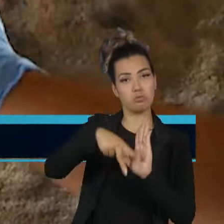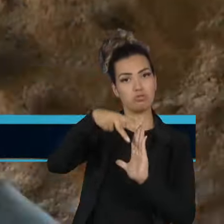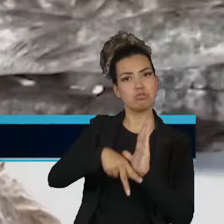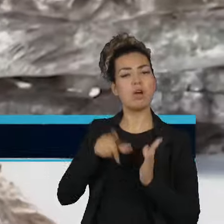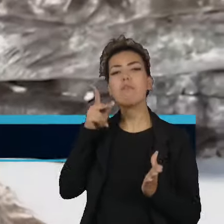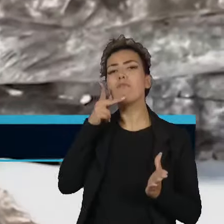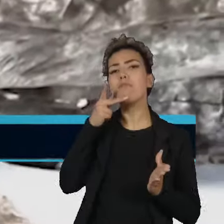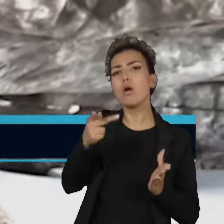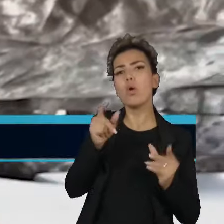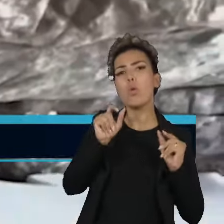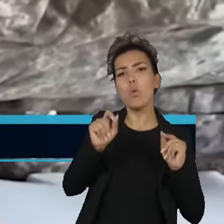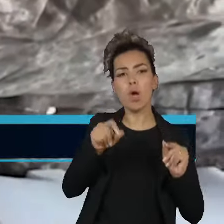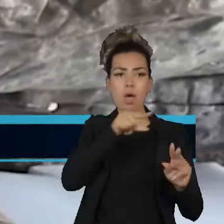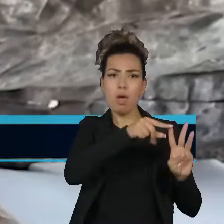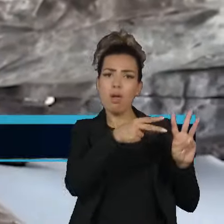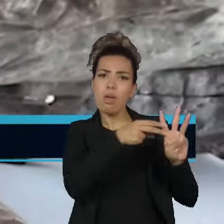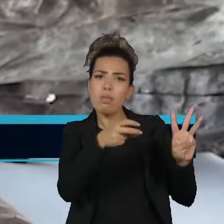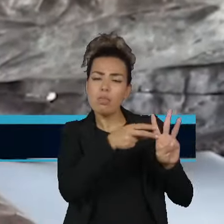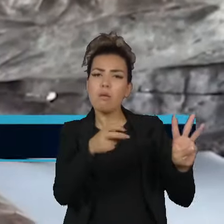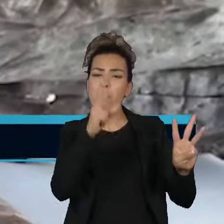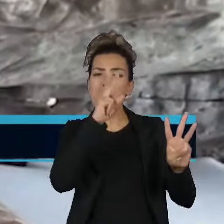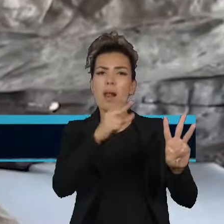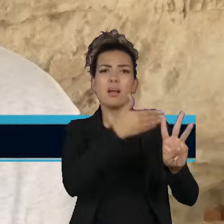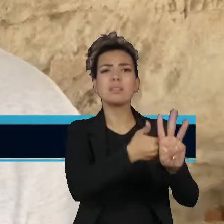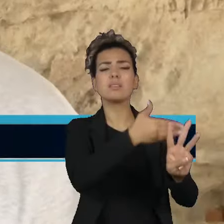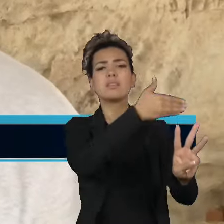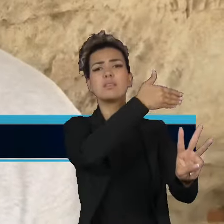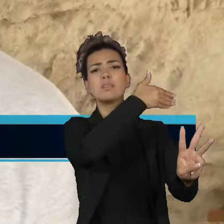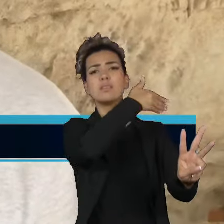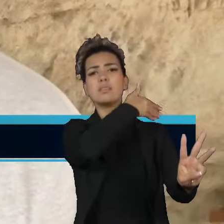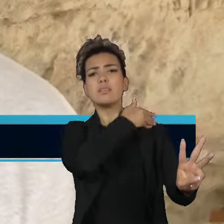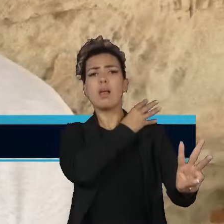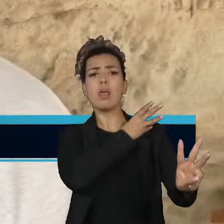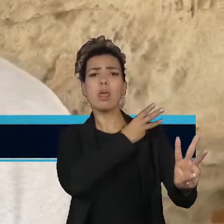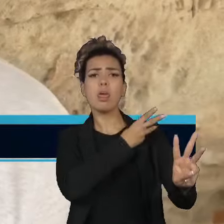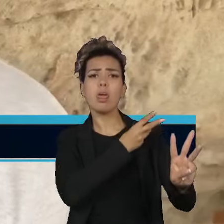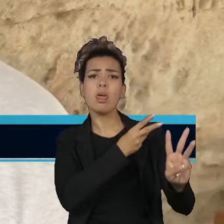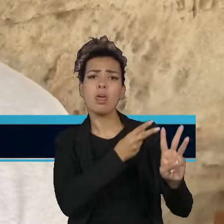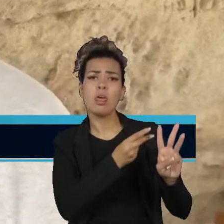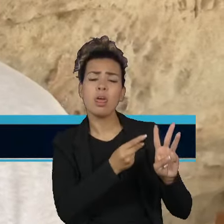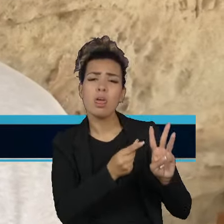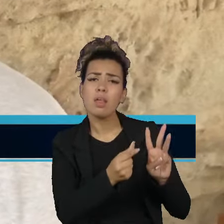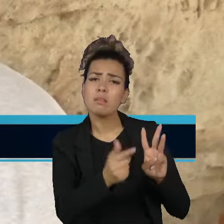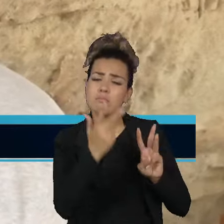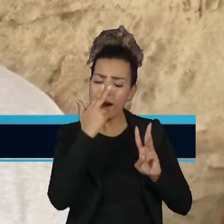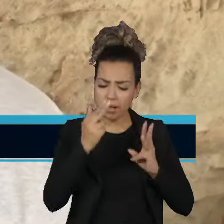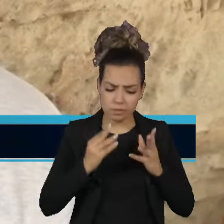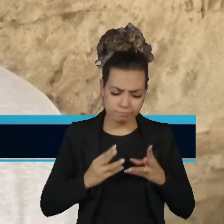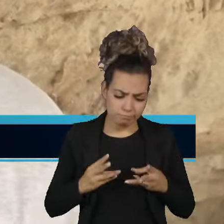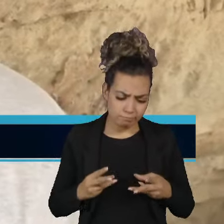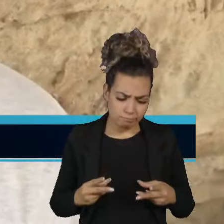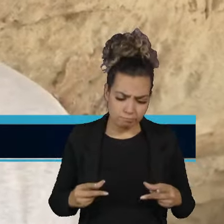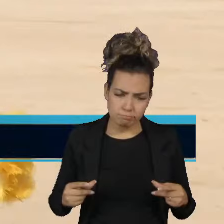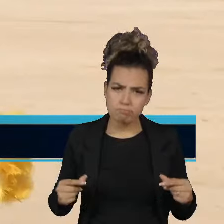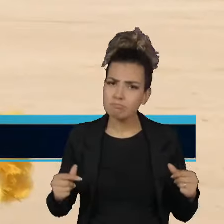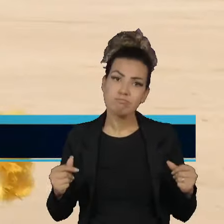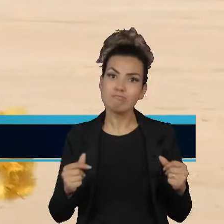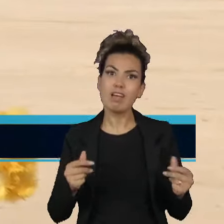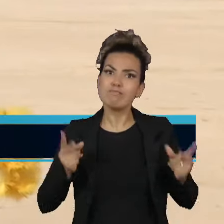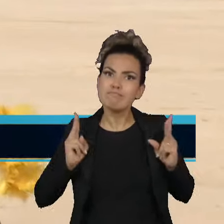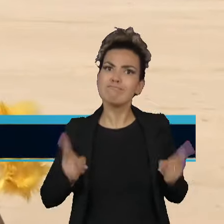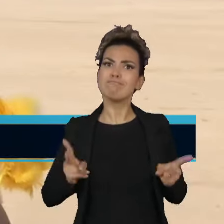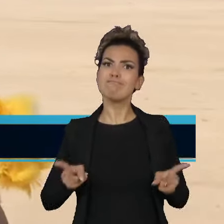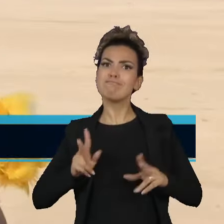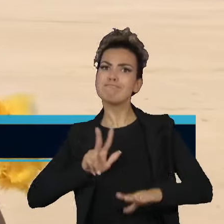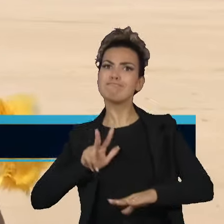territórios morrem com a morte da cultura e se orgulha de ter participado do trabalho. A gente